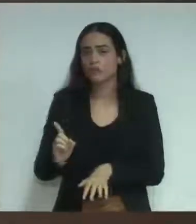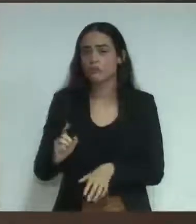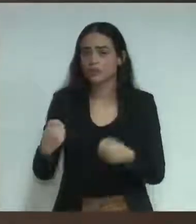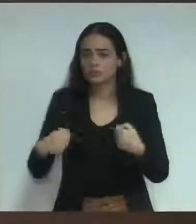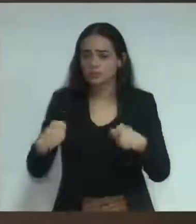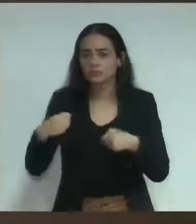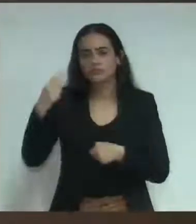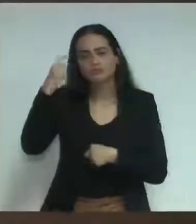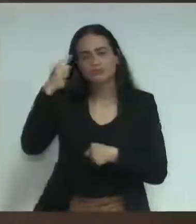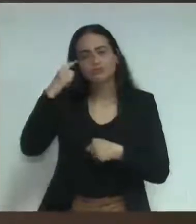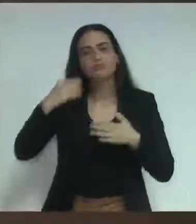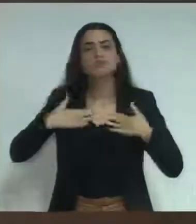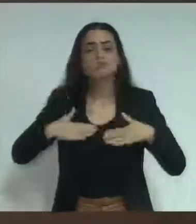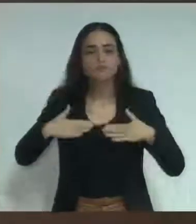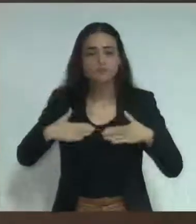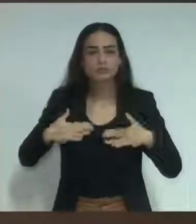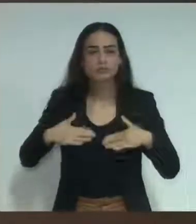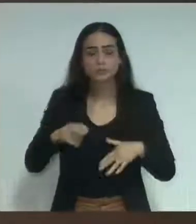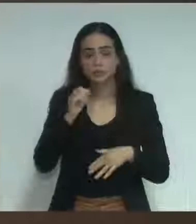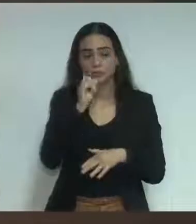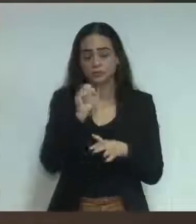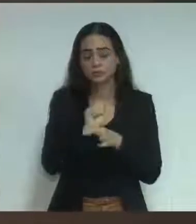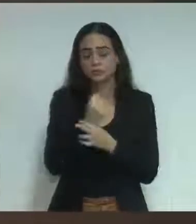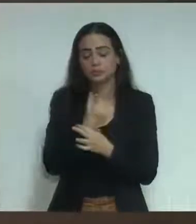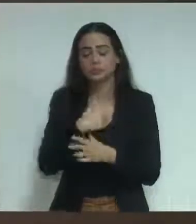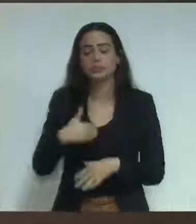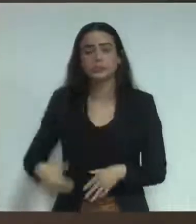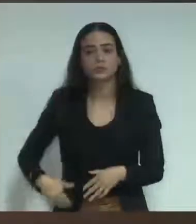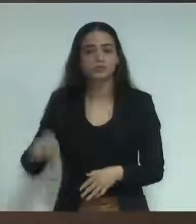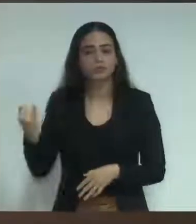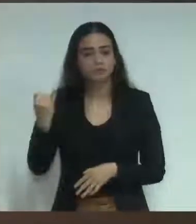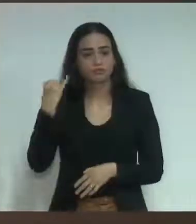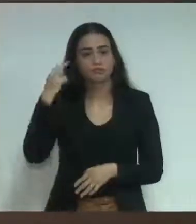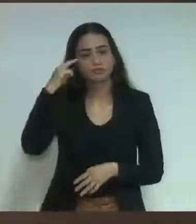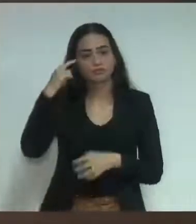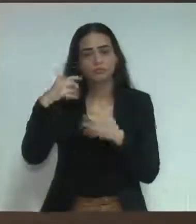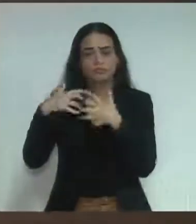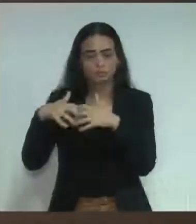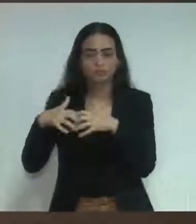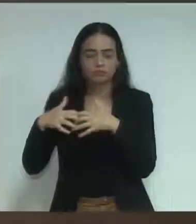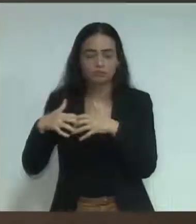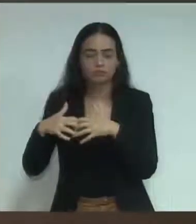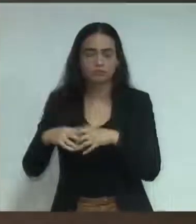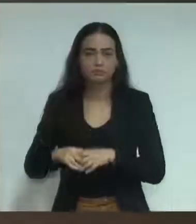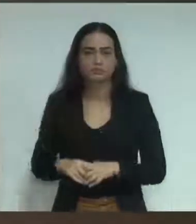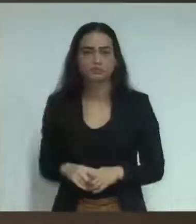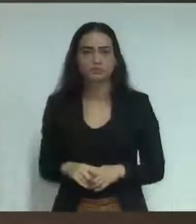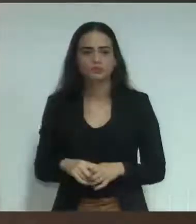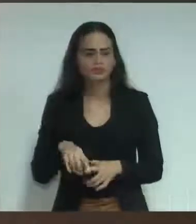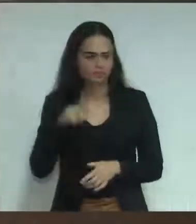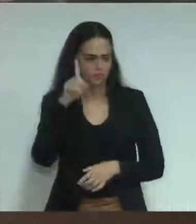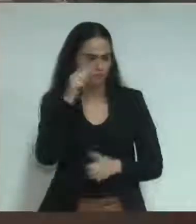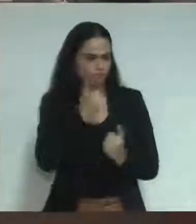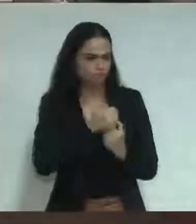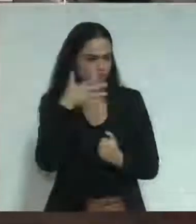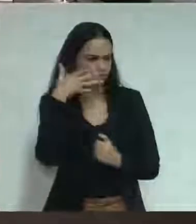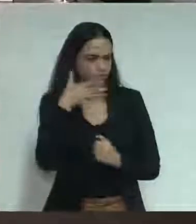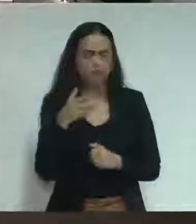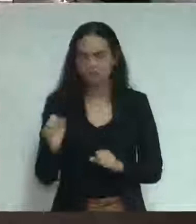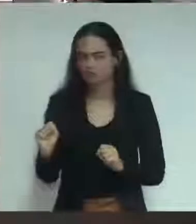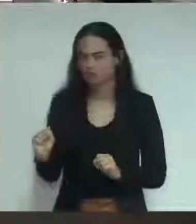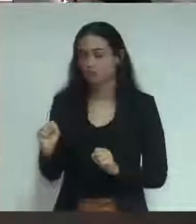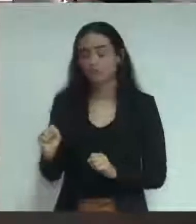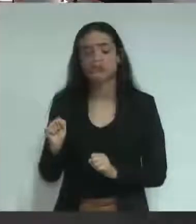delicado. Então, eu acho que a decisão de nomear... Me dá uma parte, rapidinho. Claro, vereador. Essa sua fala é tão